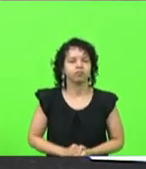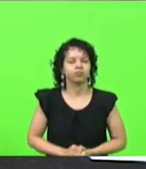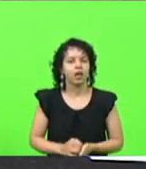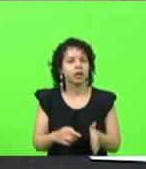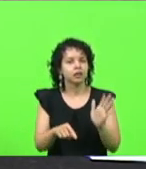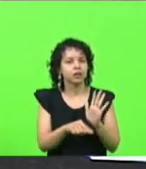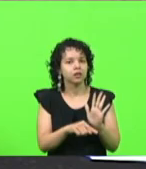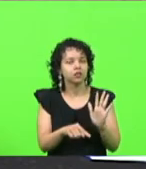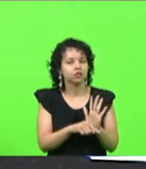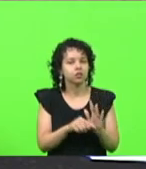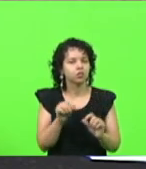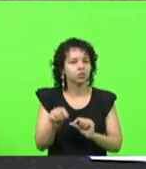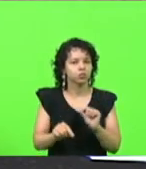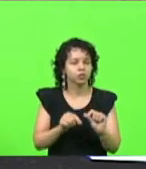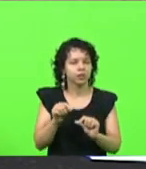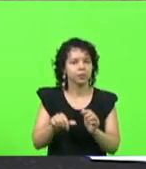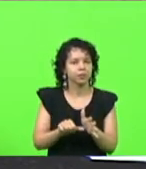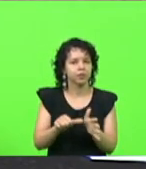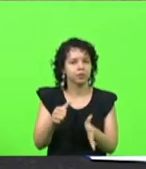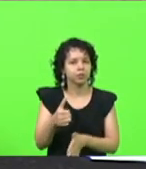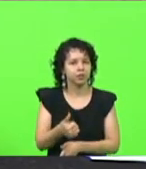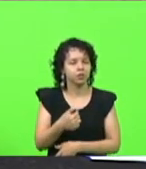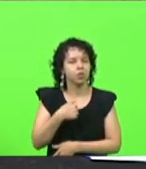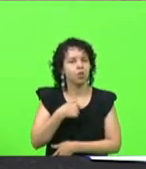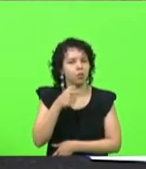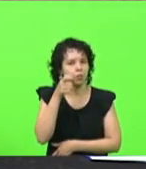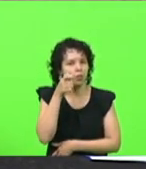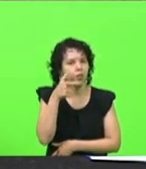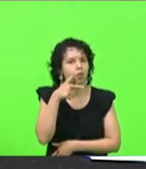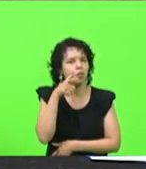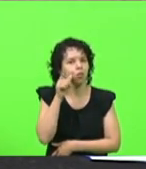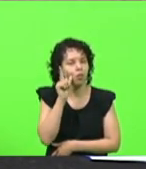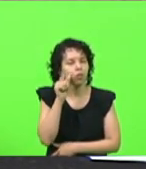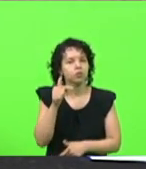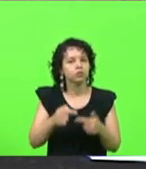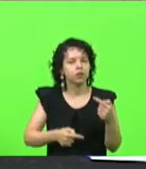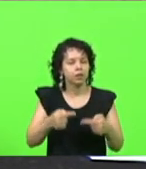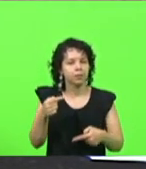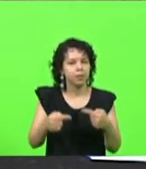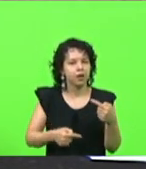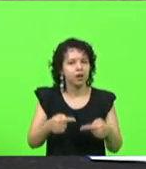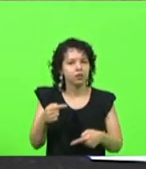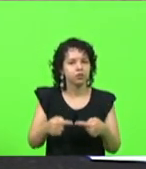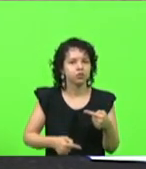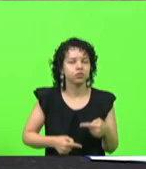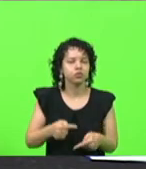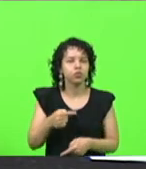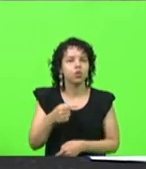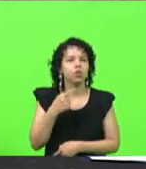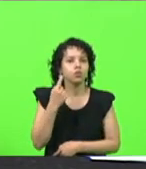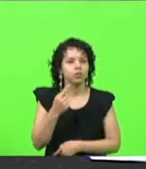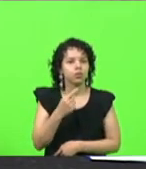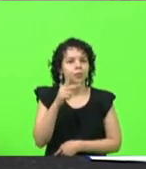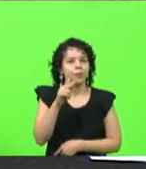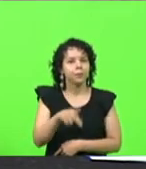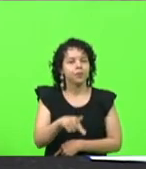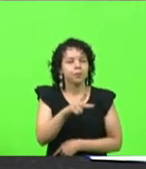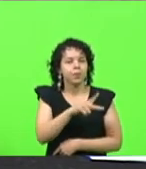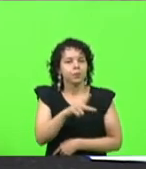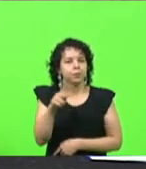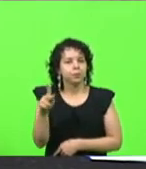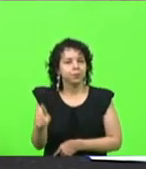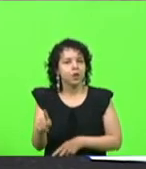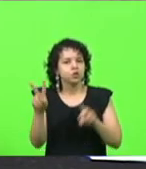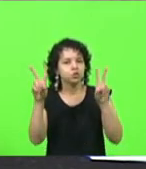primeiro, eu acompanhei aí ontem o debate do deputado Pedro Baldeceira, em relação à